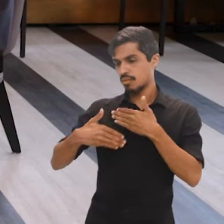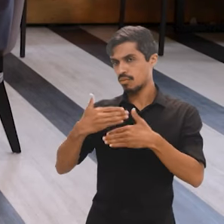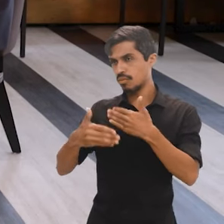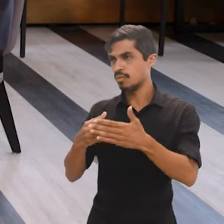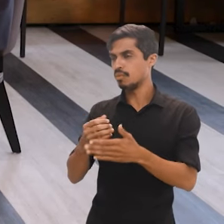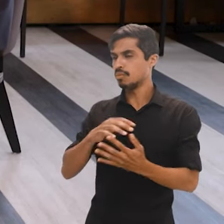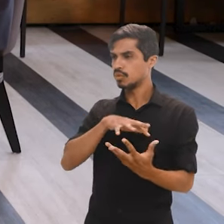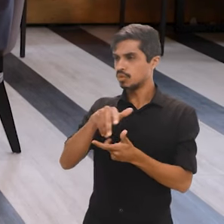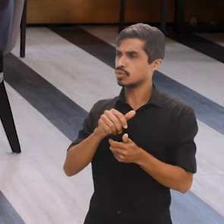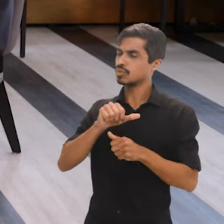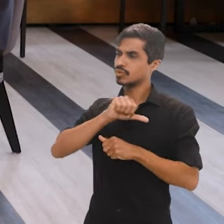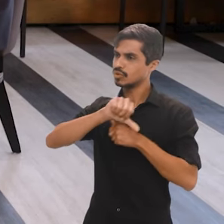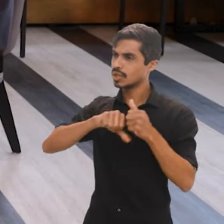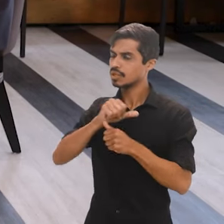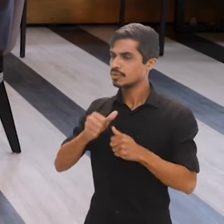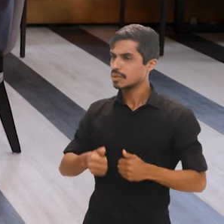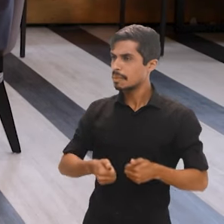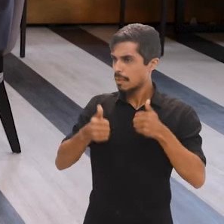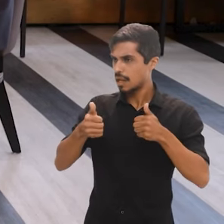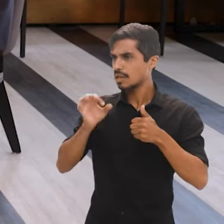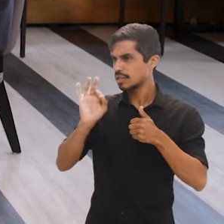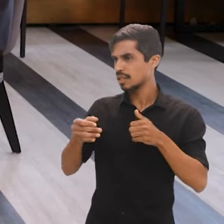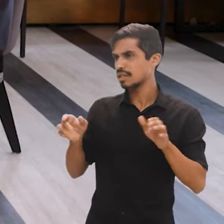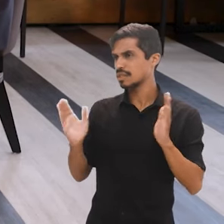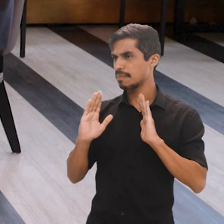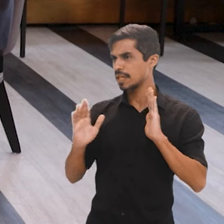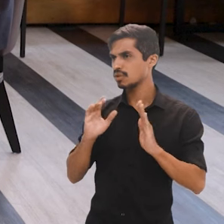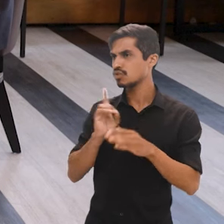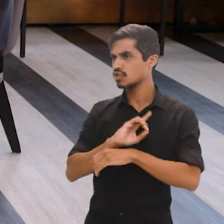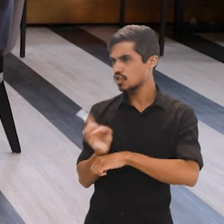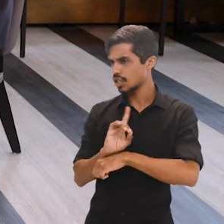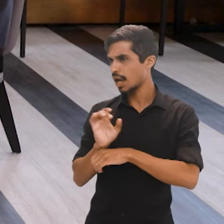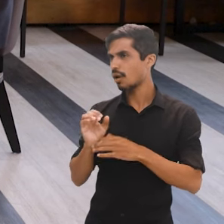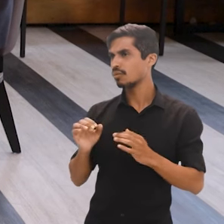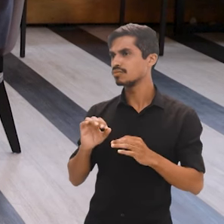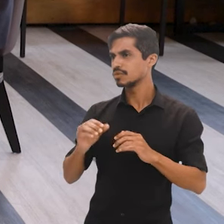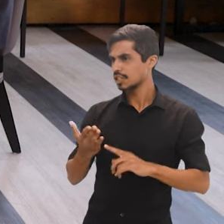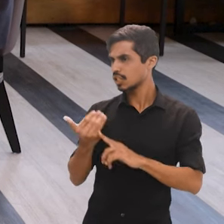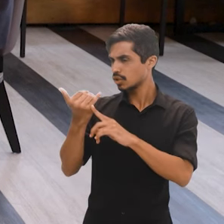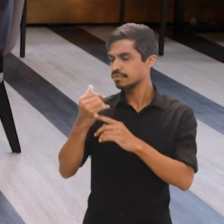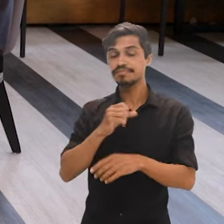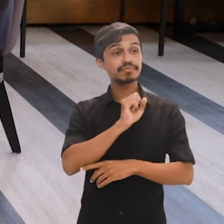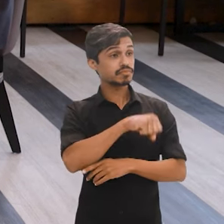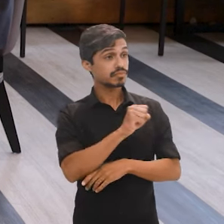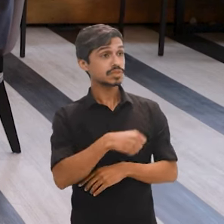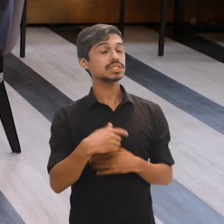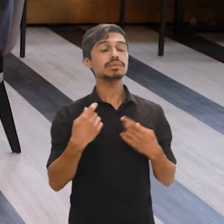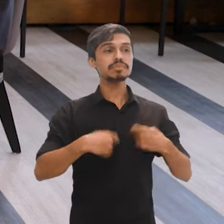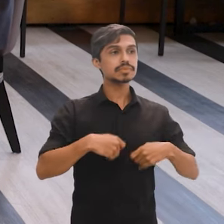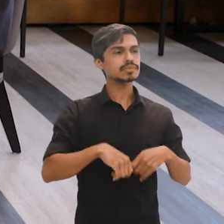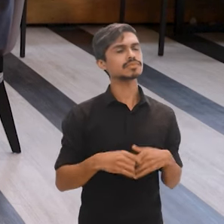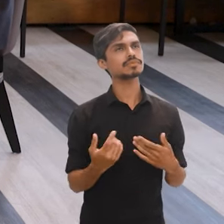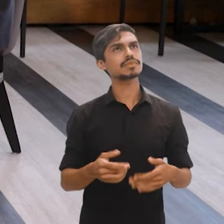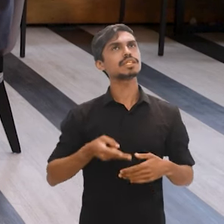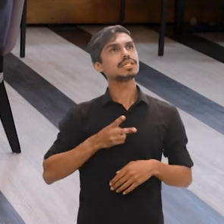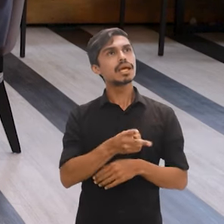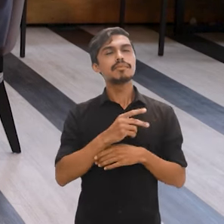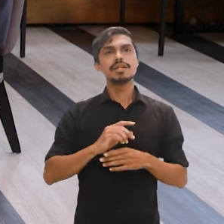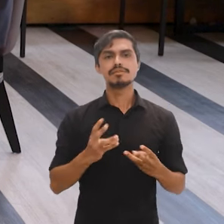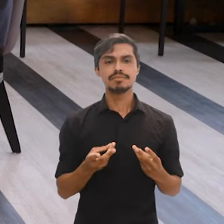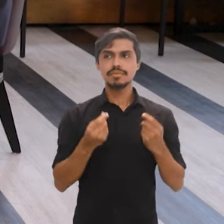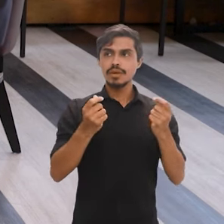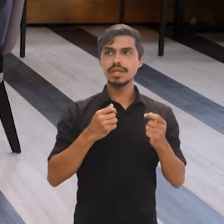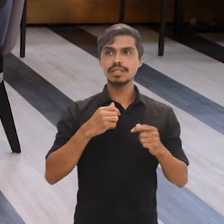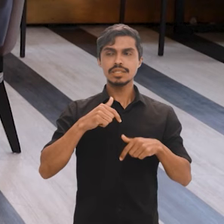transformado, daqui para frente, nessa era digital? Sim, esse é um processo contínuo. Capacitação não é algo estanque, como se